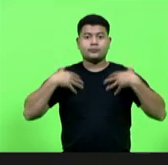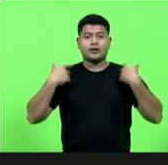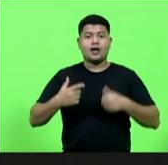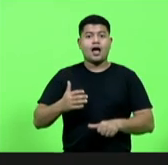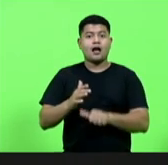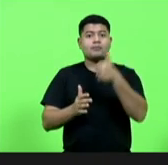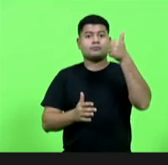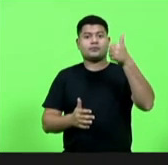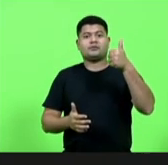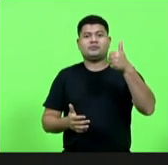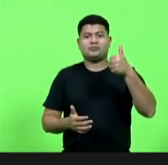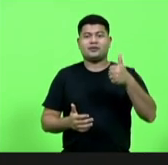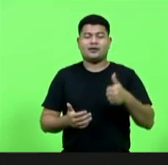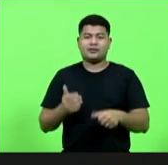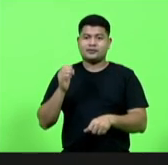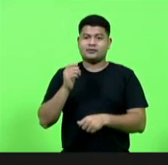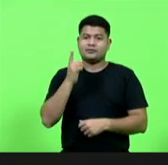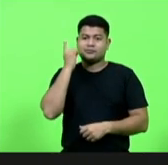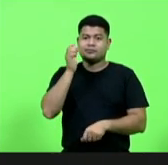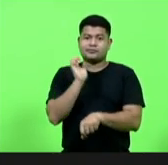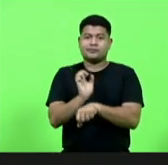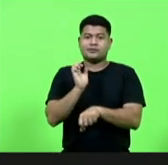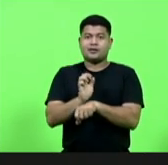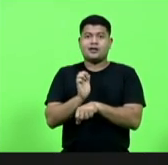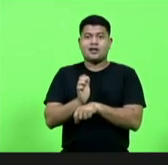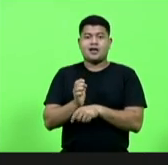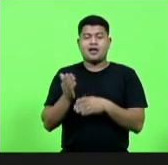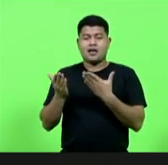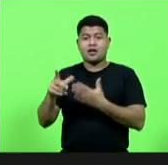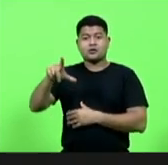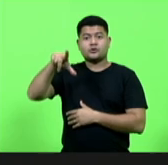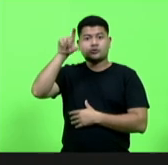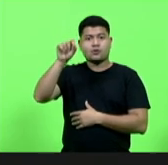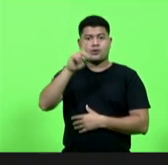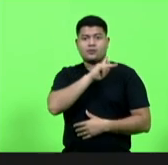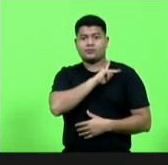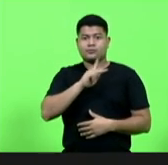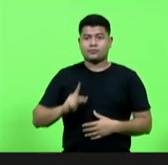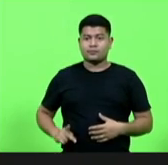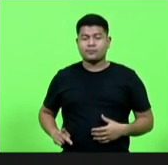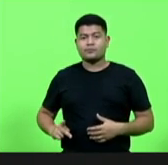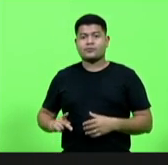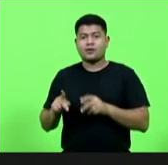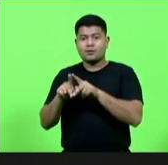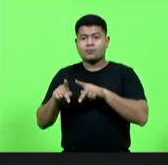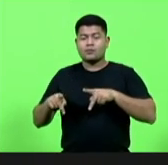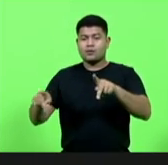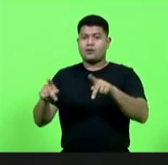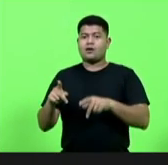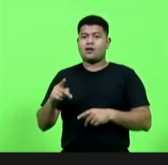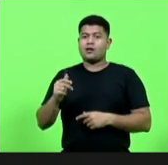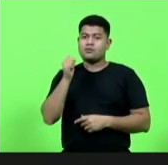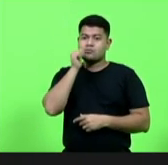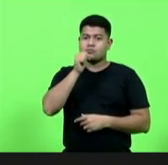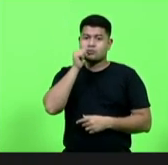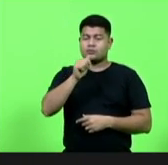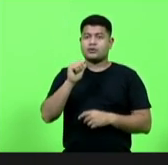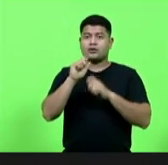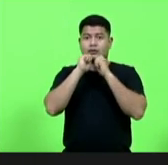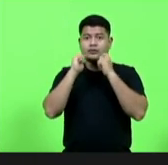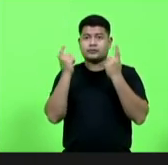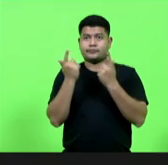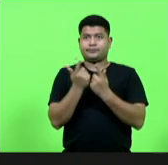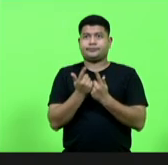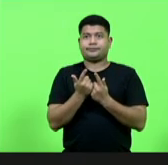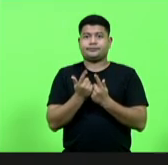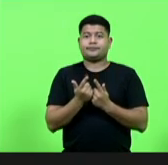deputada estadual a ser constituída para esse cargo de procuradora da mulher na Assembleia Legislativa.